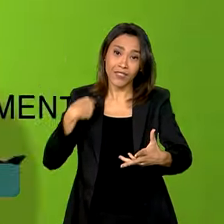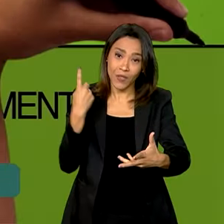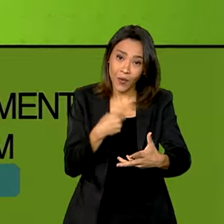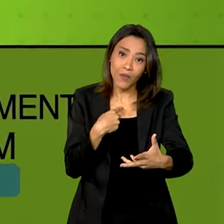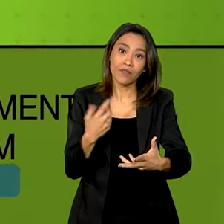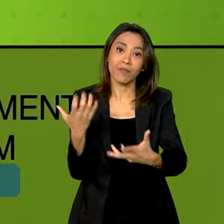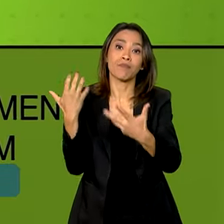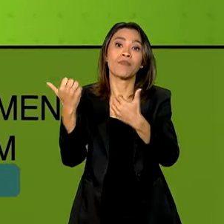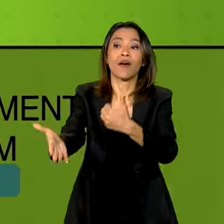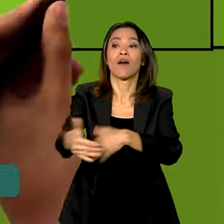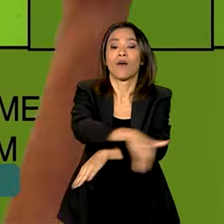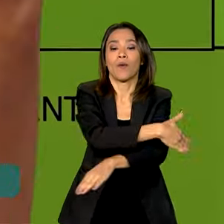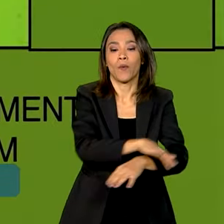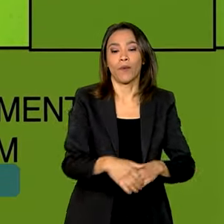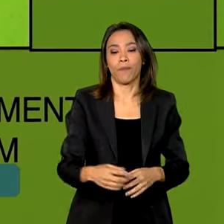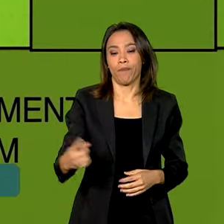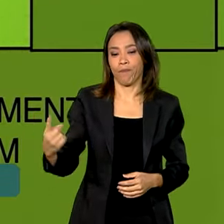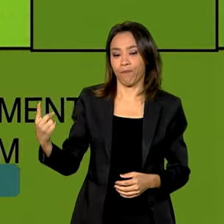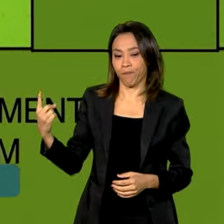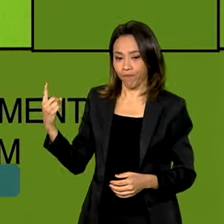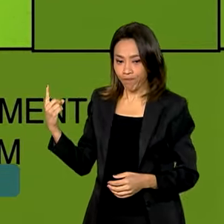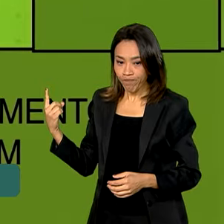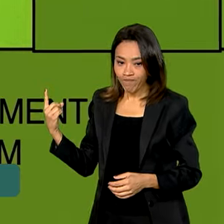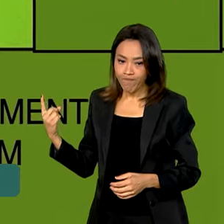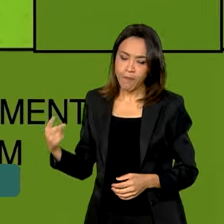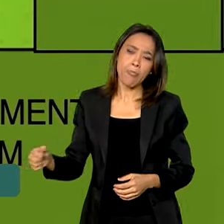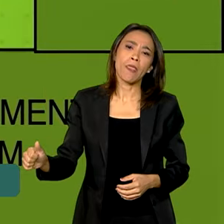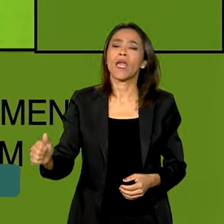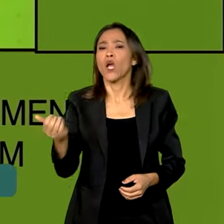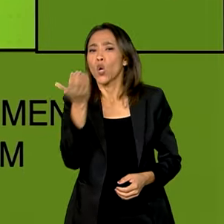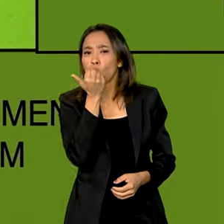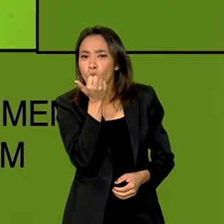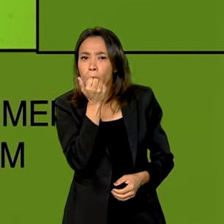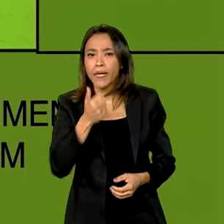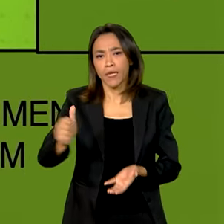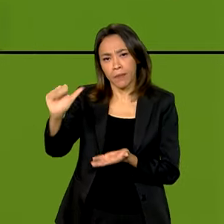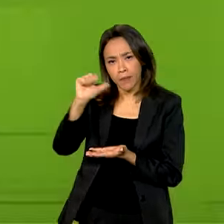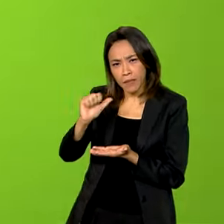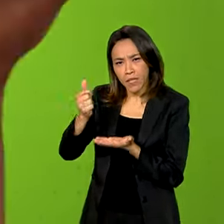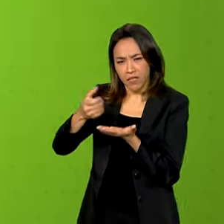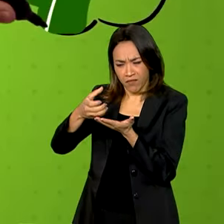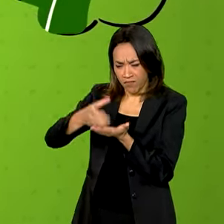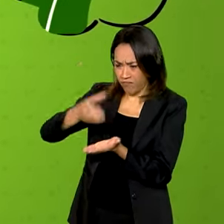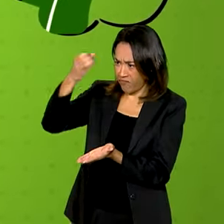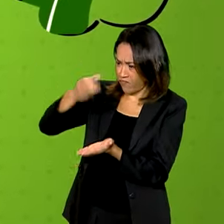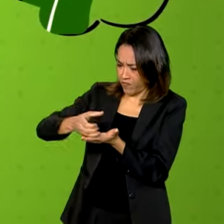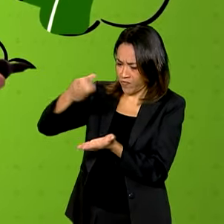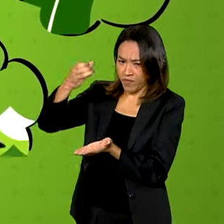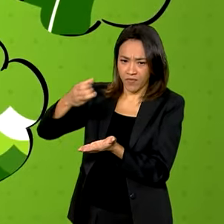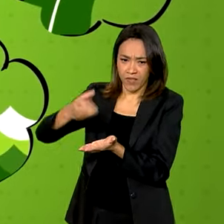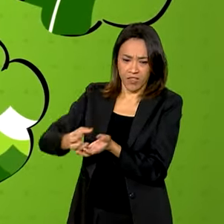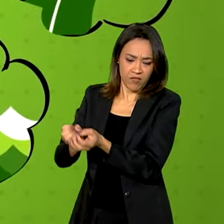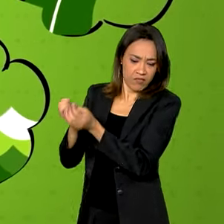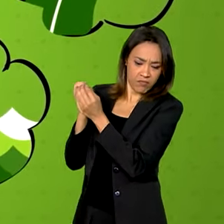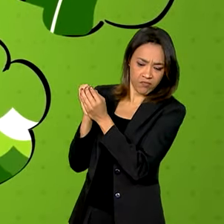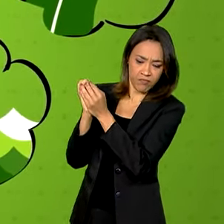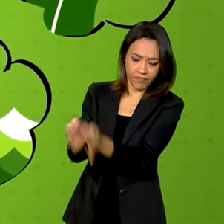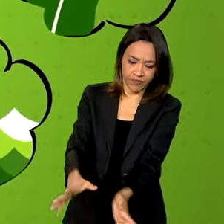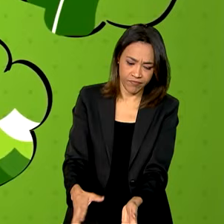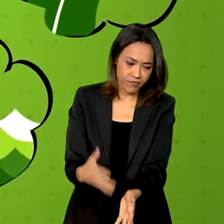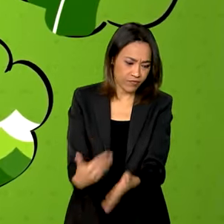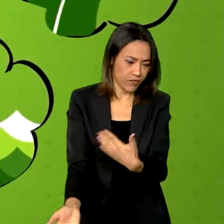Após o consumo de alimentos e bebidas, não jogue em locais inadequados, como vias, canteiros,